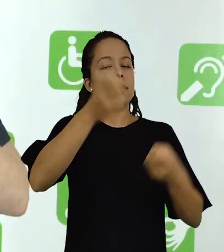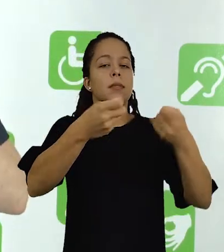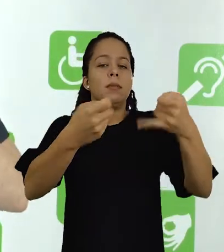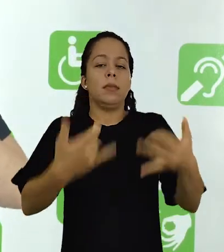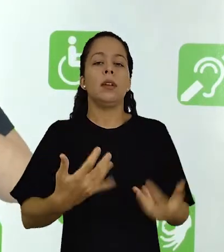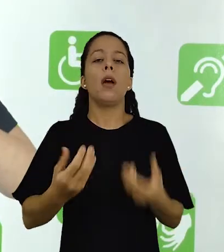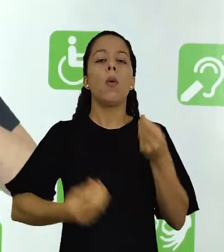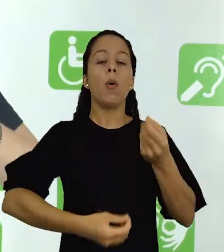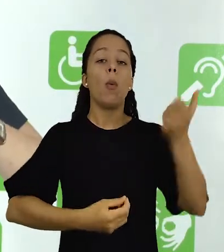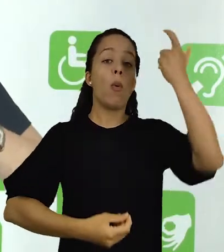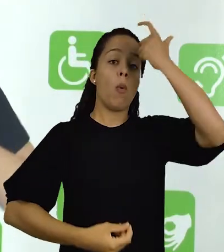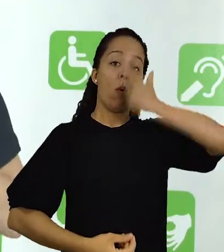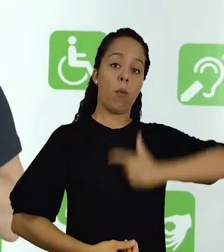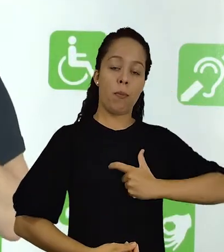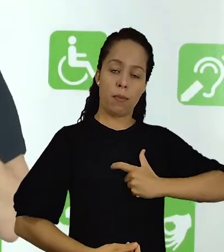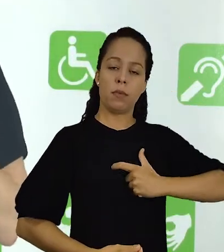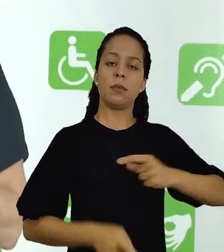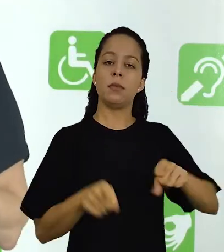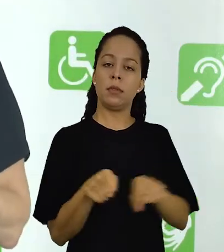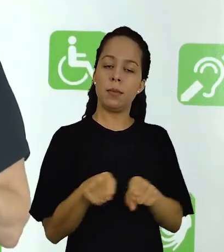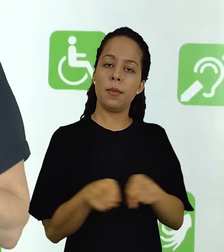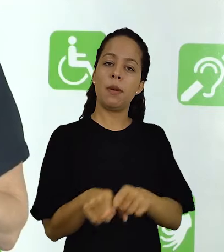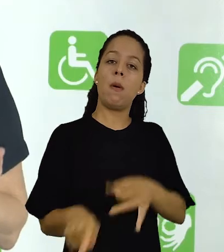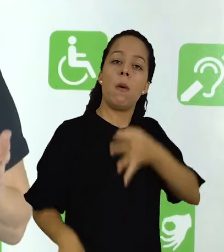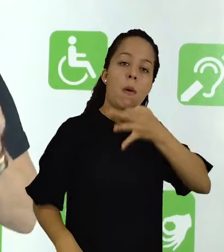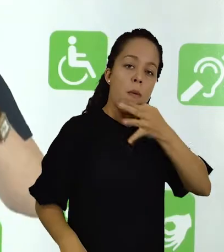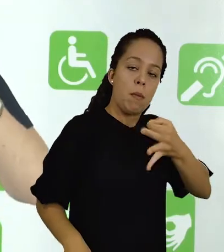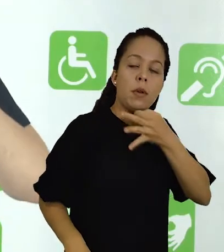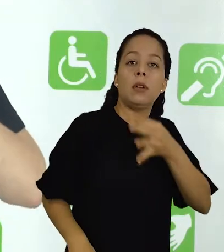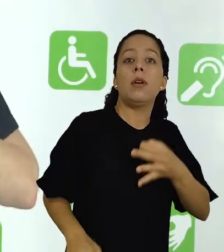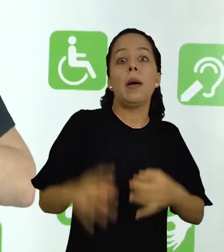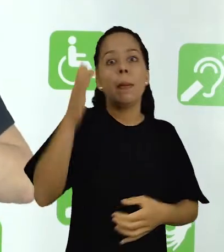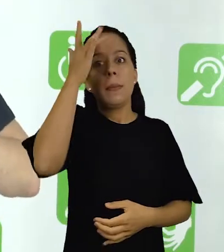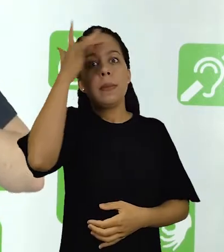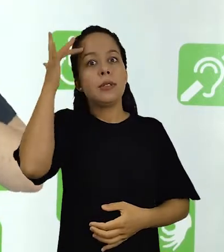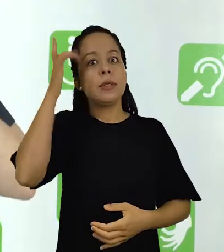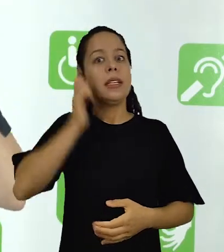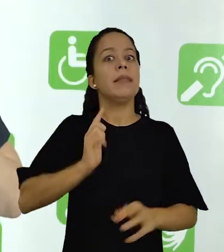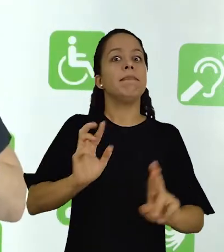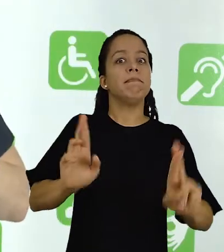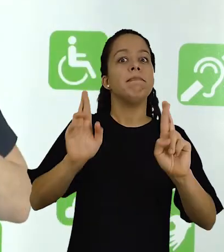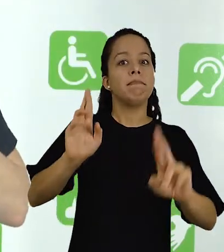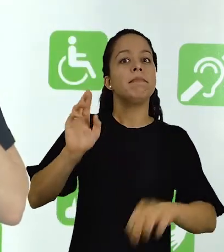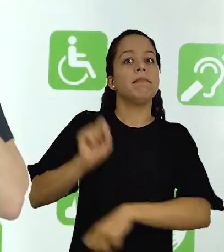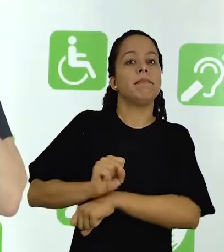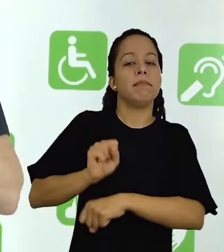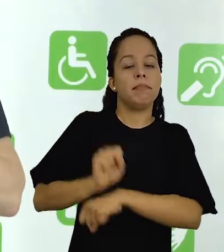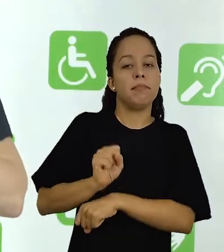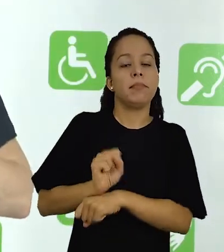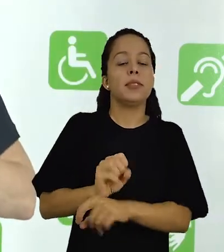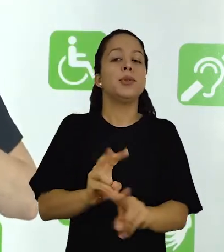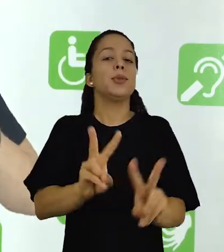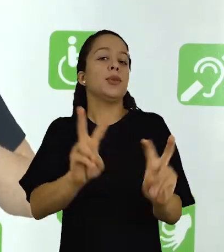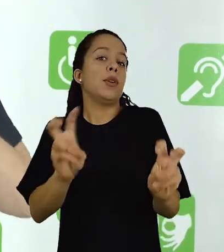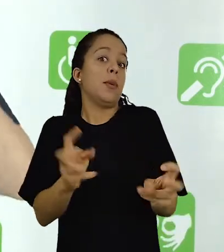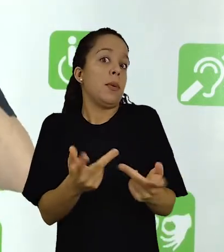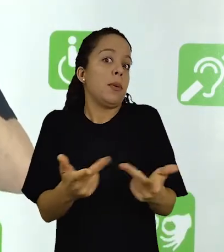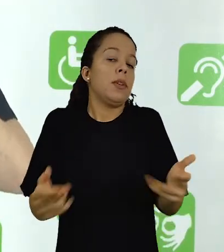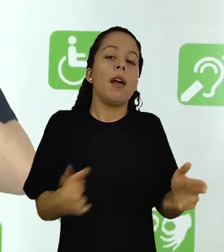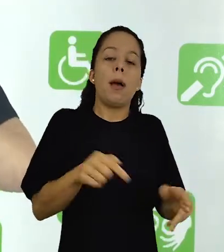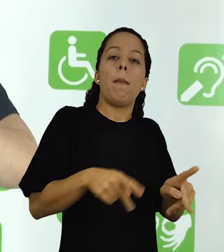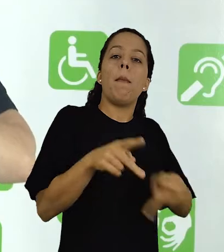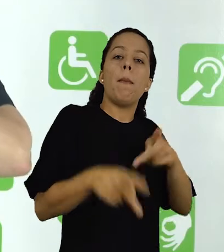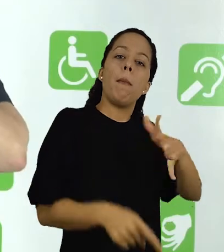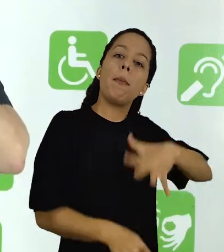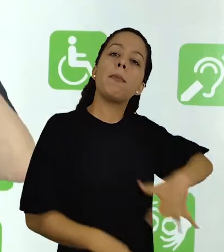interpretar determinados comportamentos ou então a opinião e a expectativa de algumas pessoas, de algum grupo de